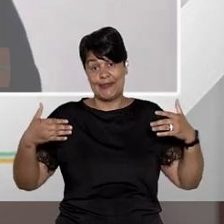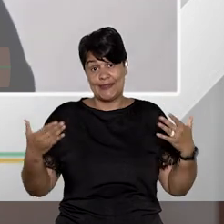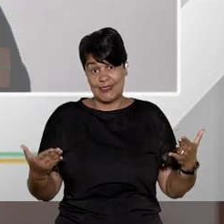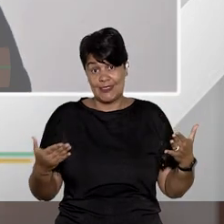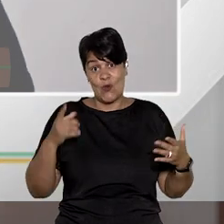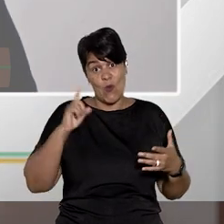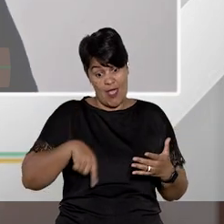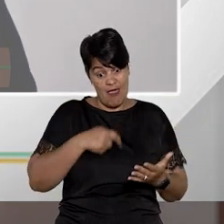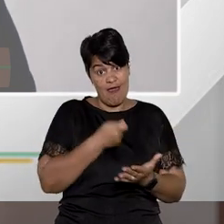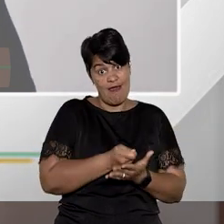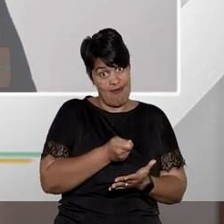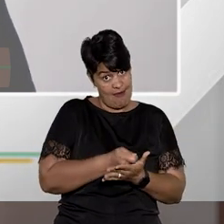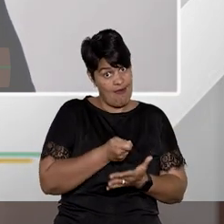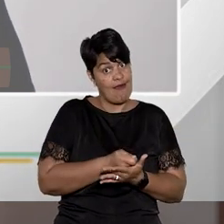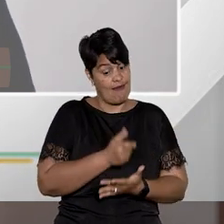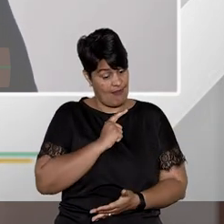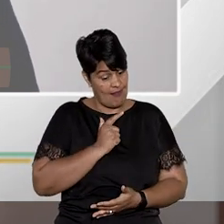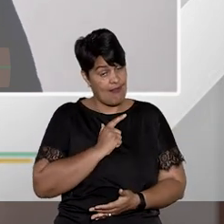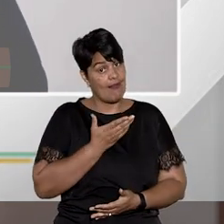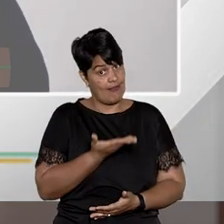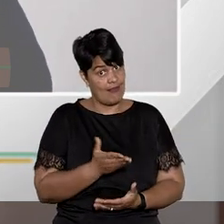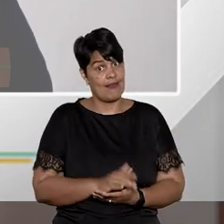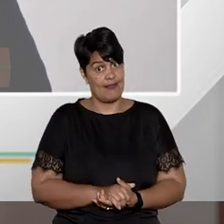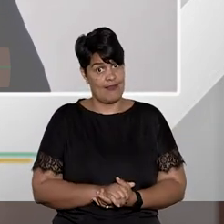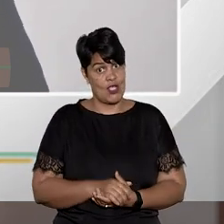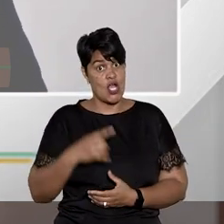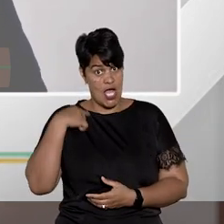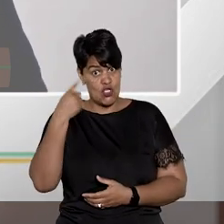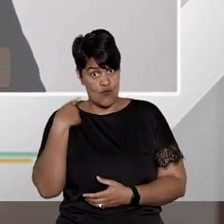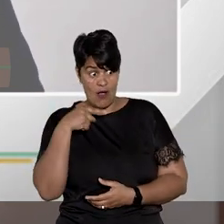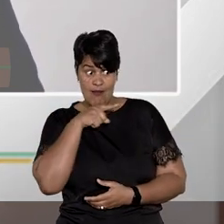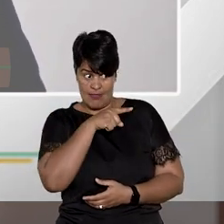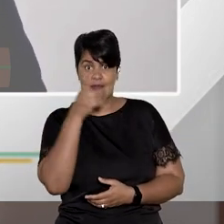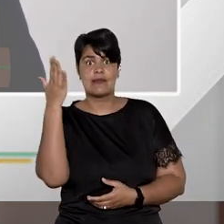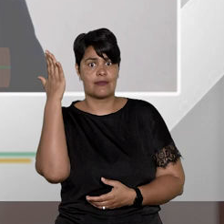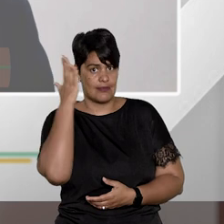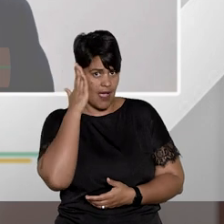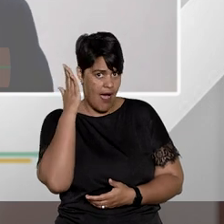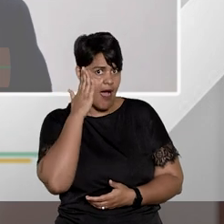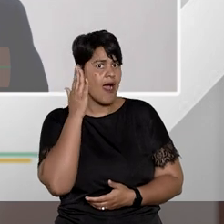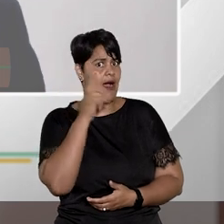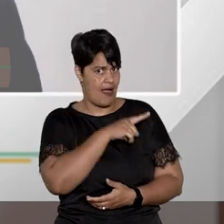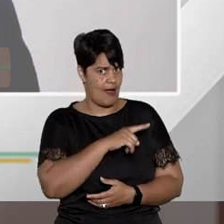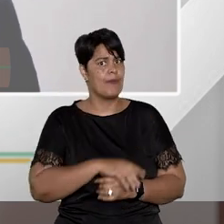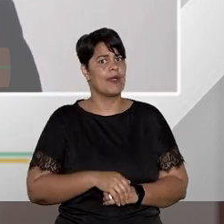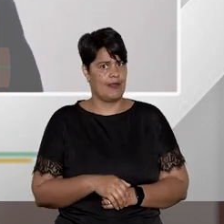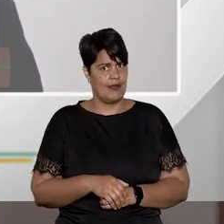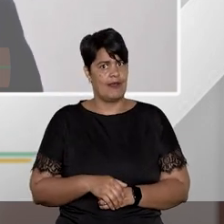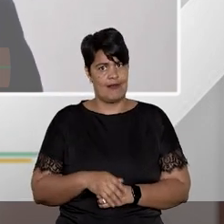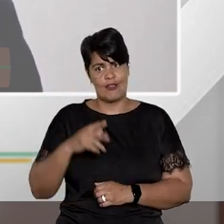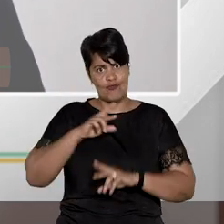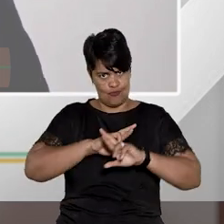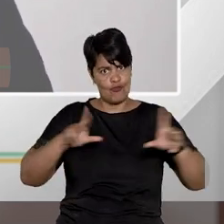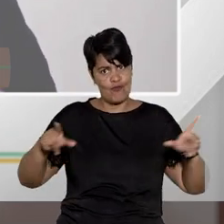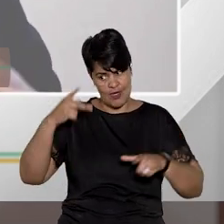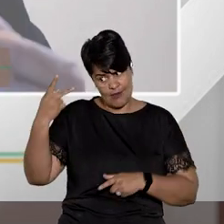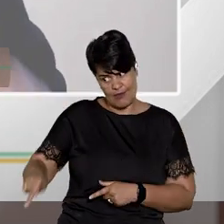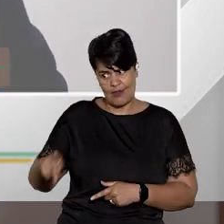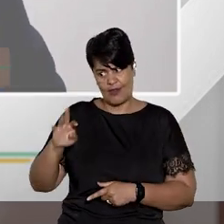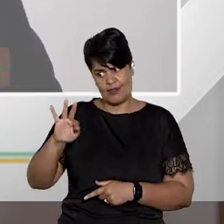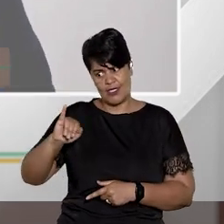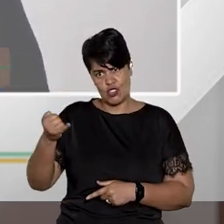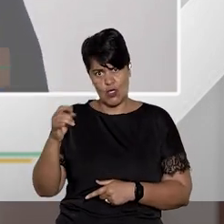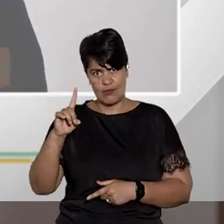e é muito rigoroso logo os advogados sabem que lá é muito mais rigoroso do que o Superior Tribunal de Justiça o